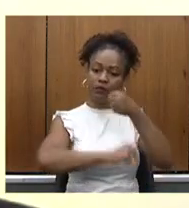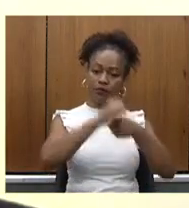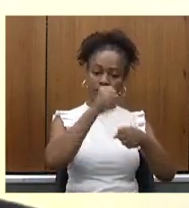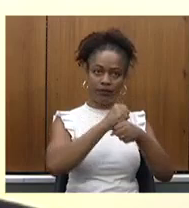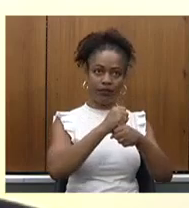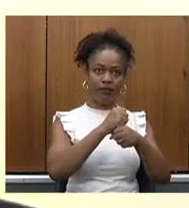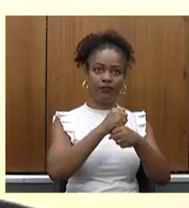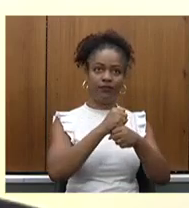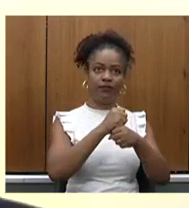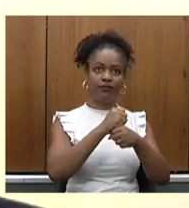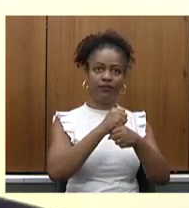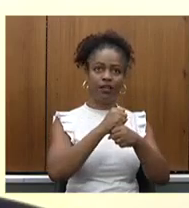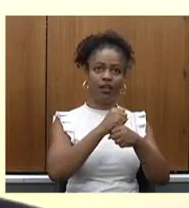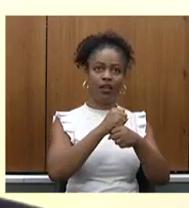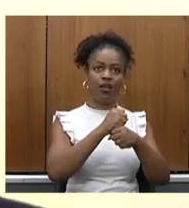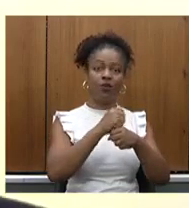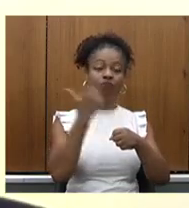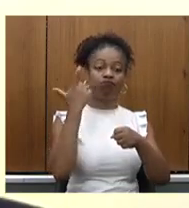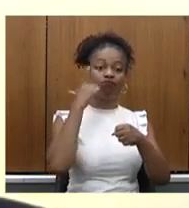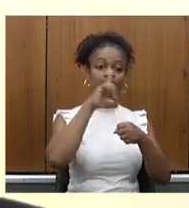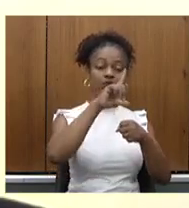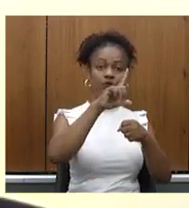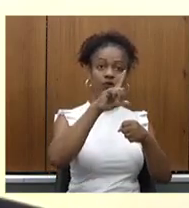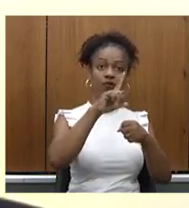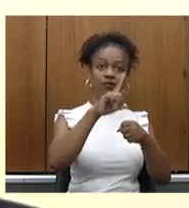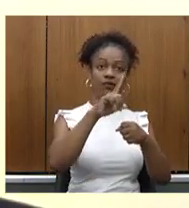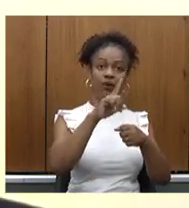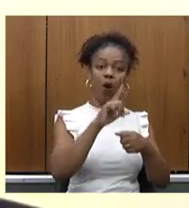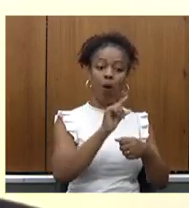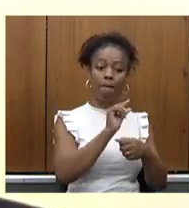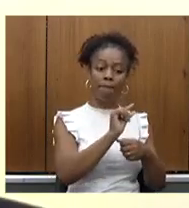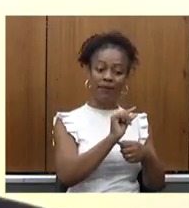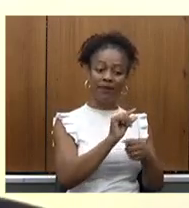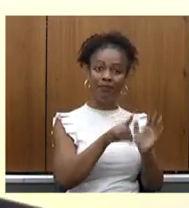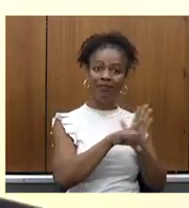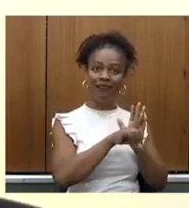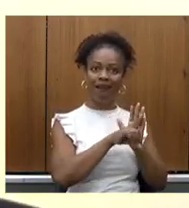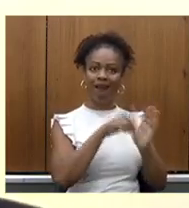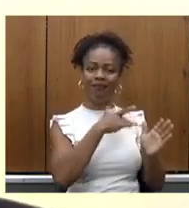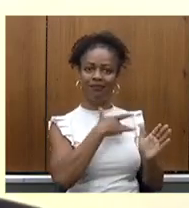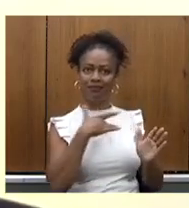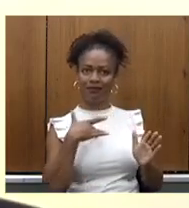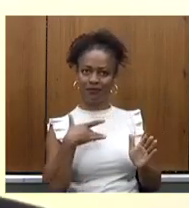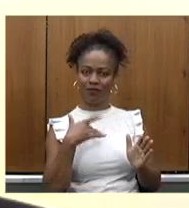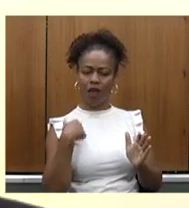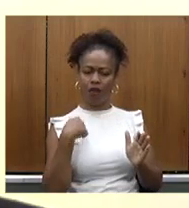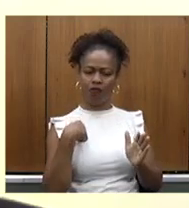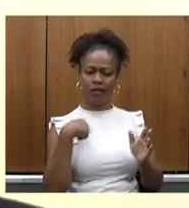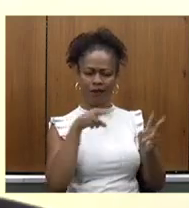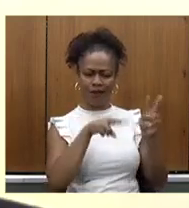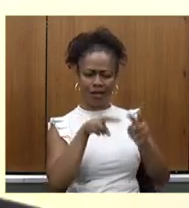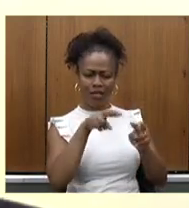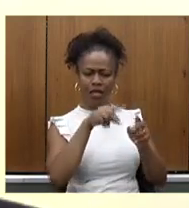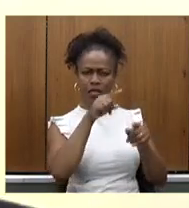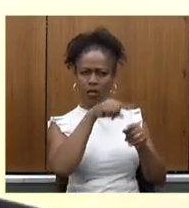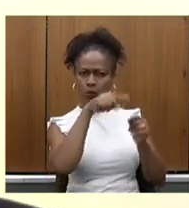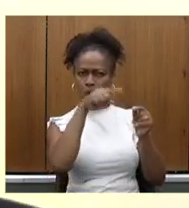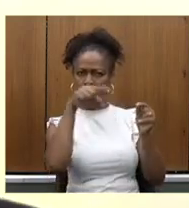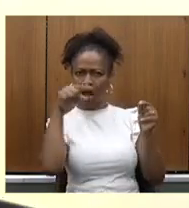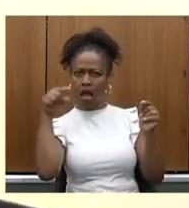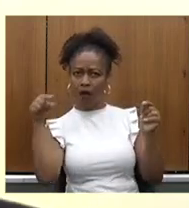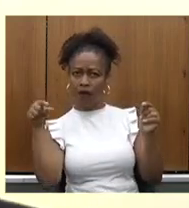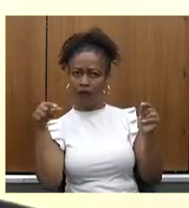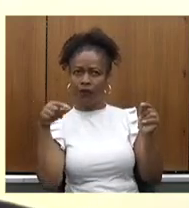histórico do mínimo legal da saúde. Eu estava ali avaliando o gráfico que o senhor apresentava. Nós